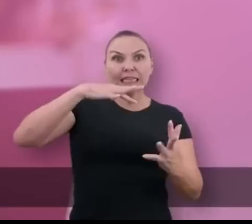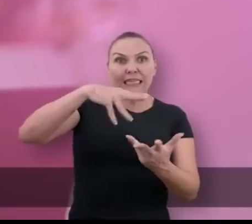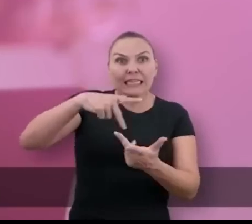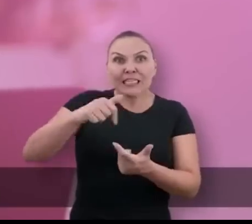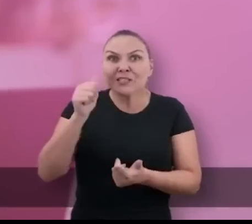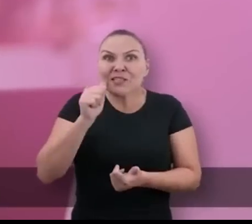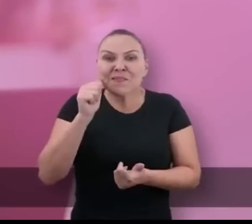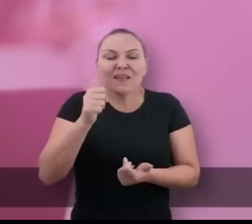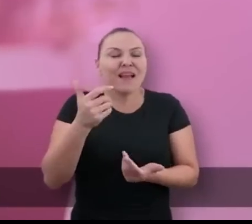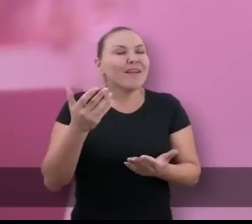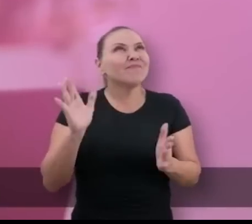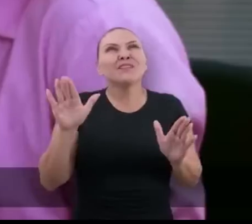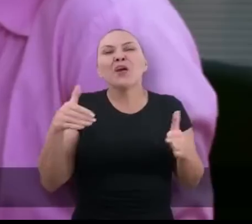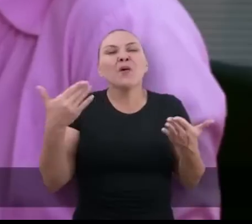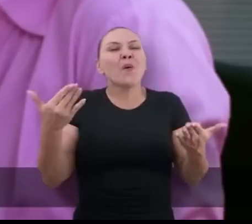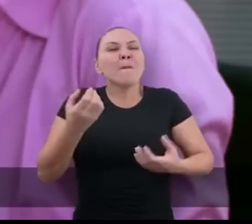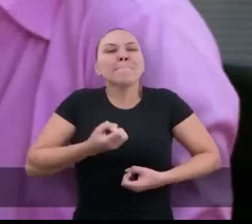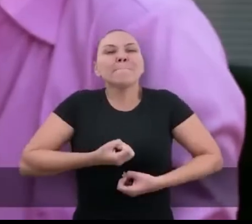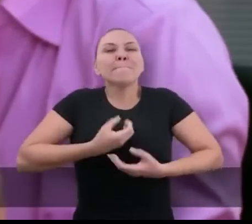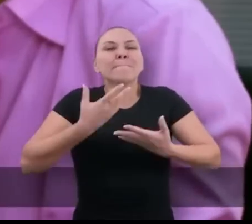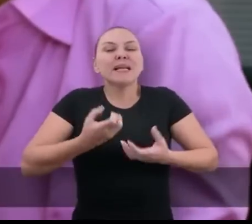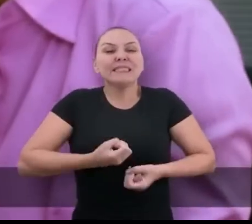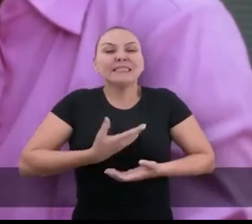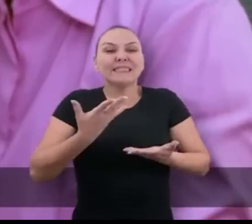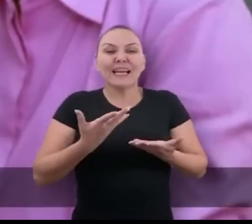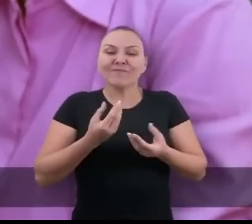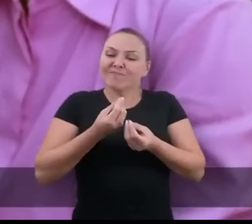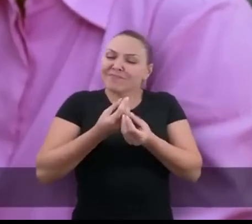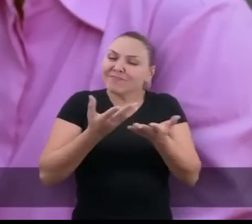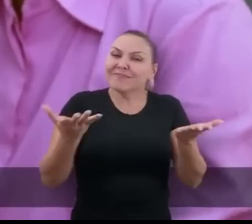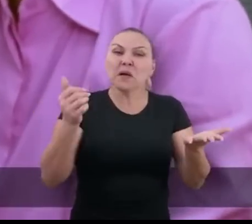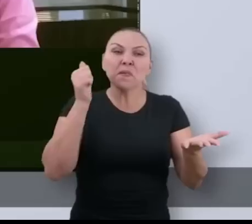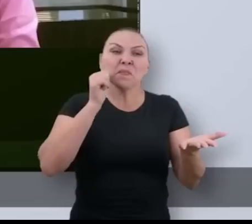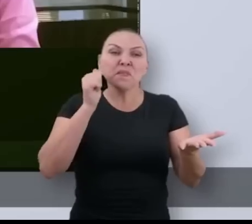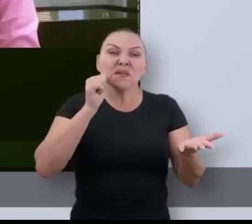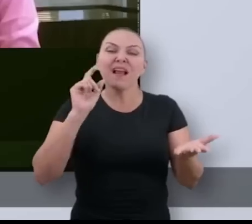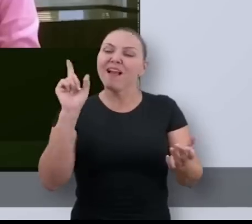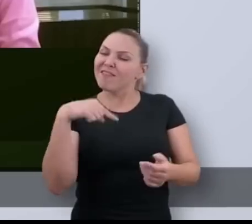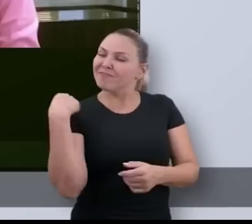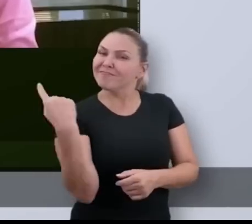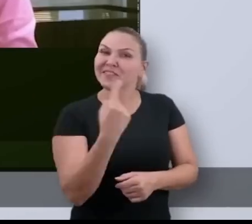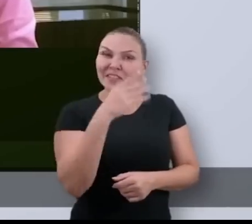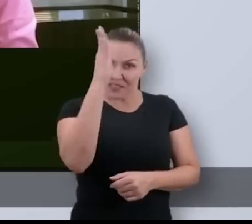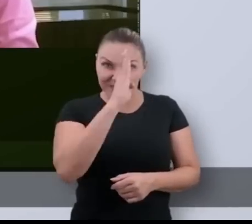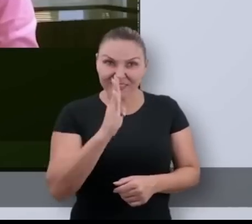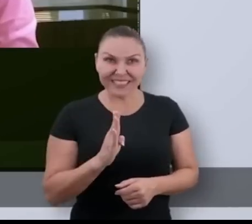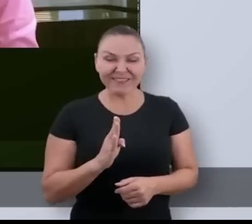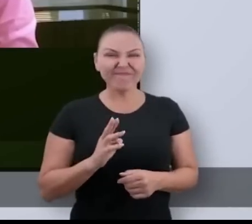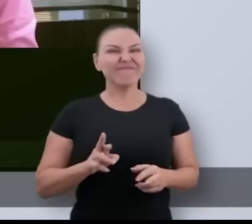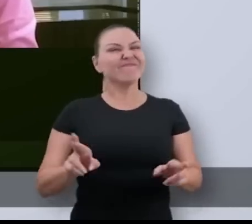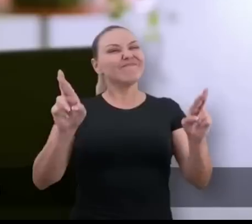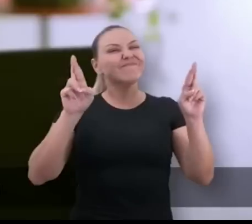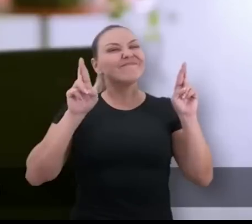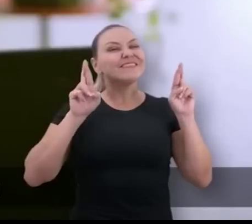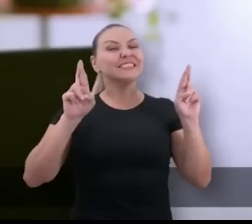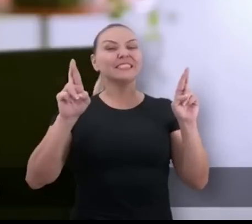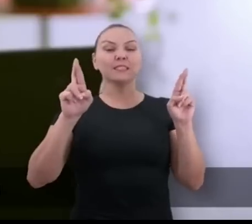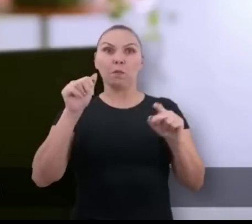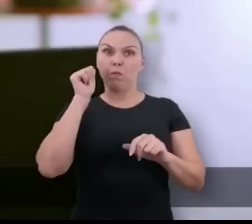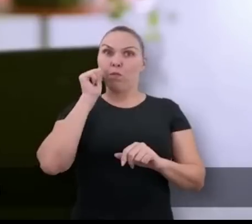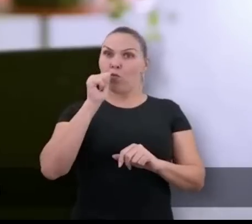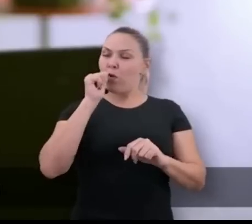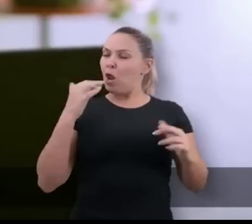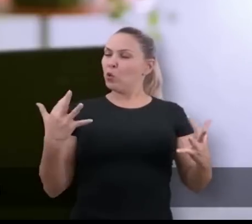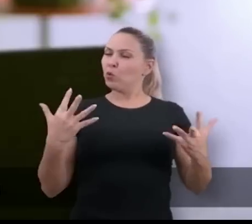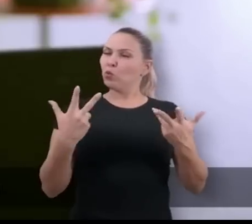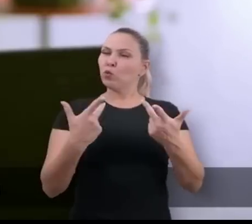No Dia Internacional da Mulher, qual a mensagem que a senhora poderia deixar para as mulheres do nosso Brasil? Eu desejo a